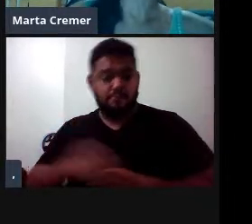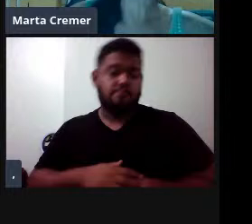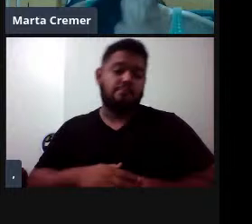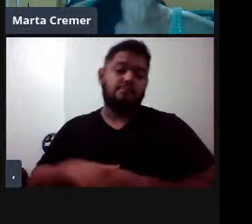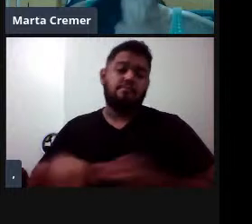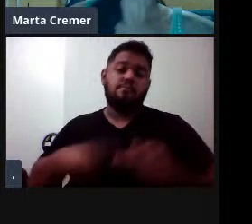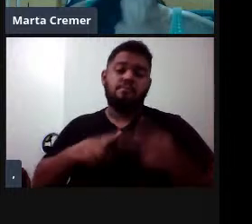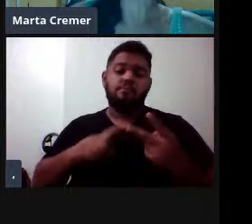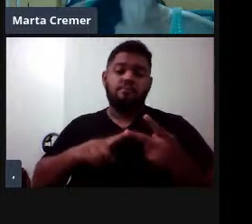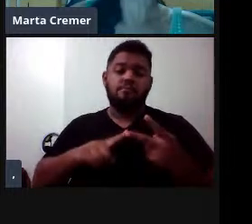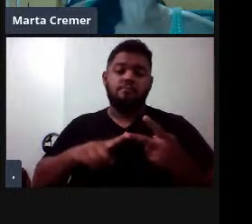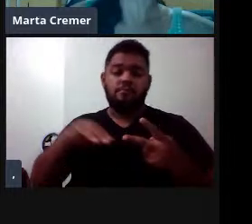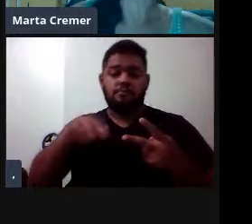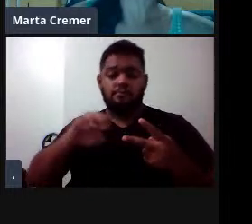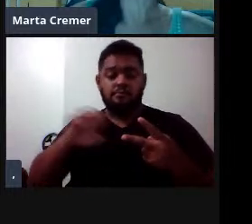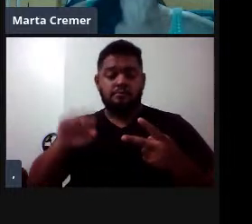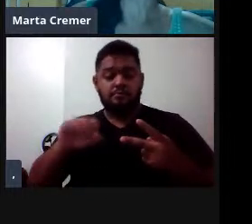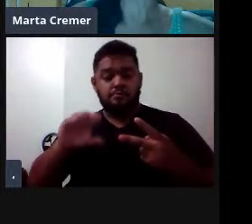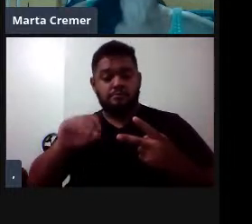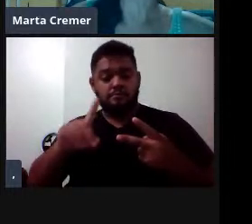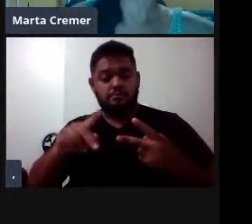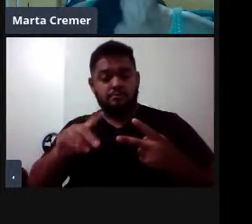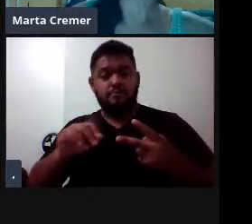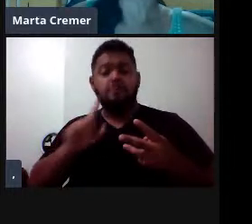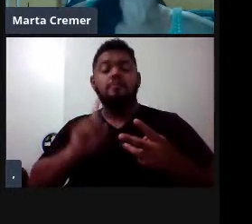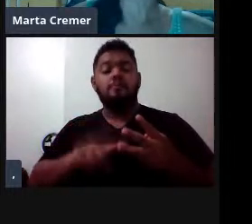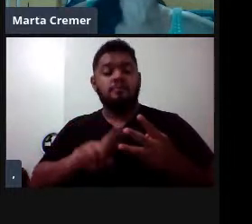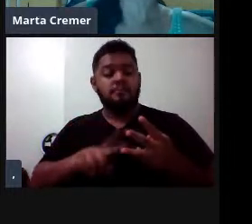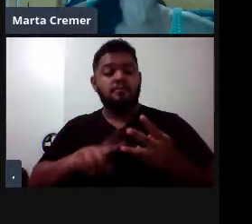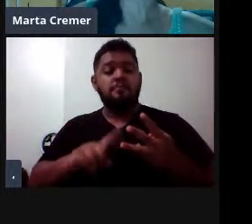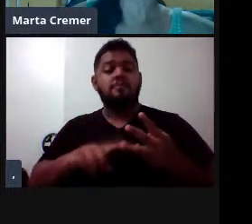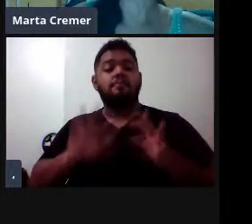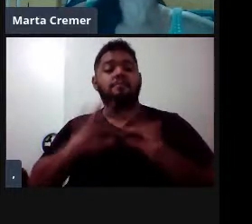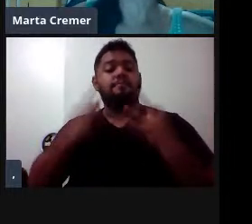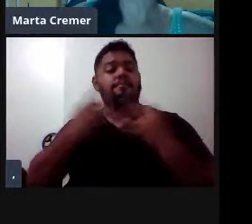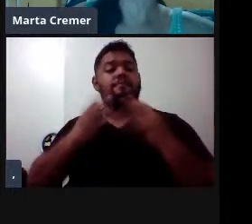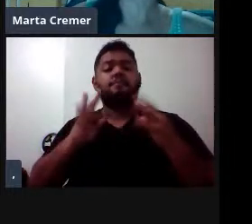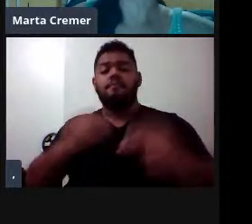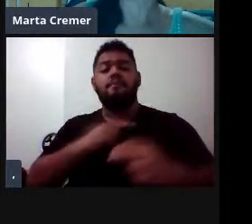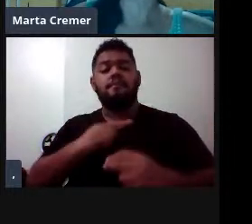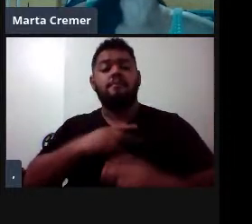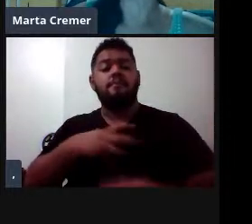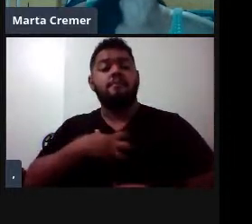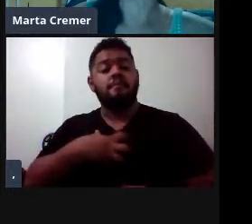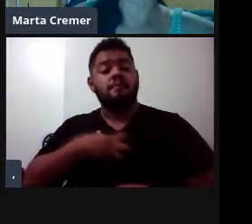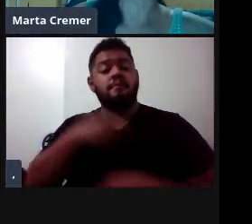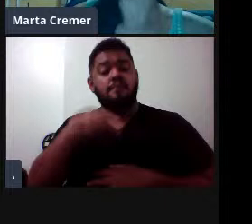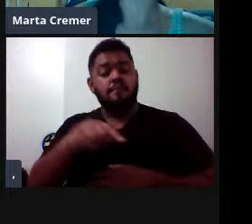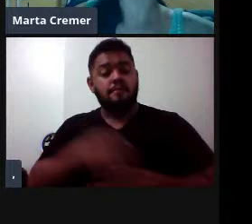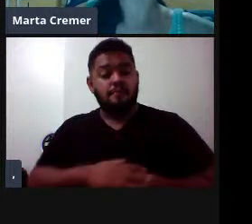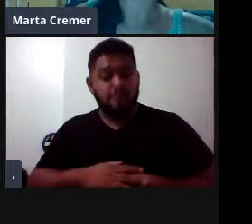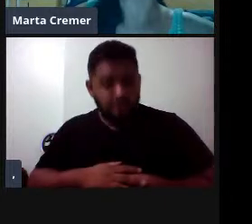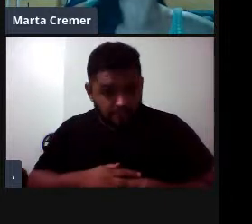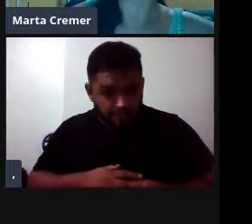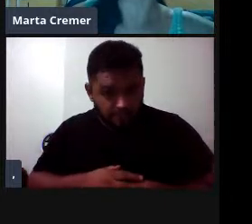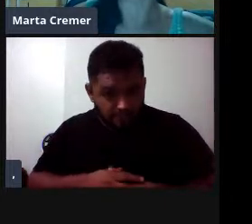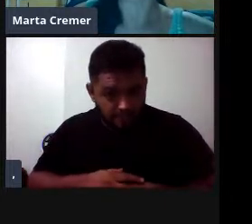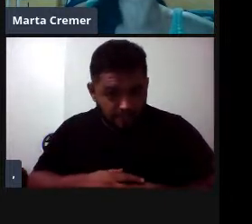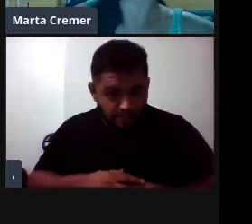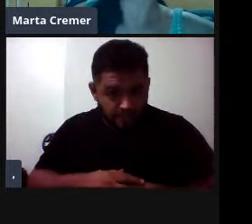mesoplódons aqui, né, também da família Zifid, todos esses animais com essa morfologia, então aqui mesoplódons Strignegeri,